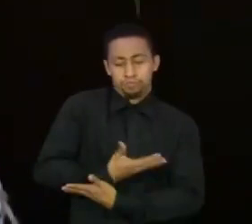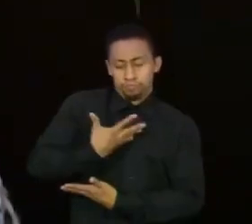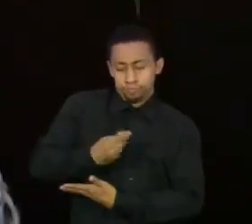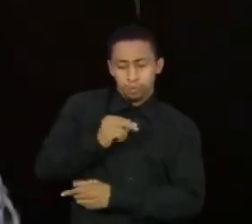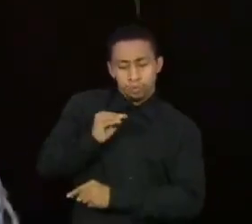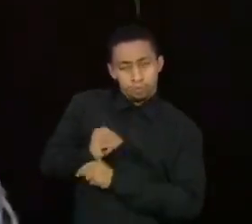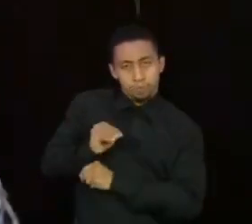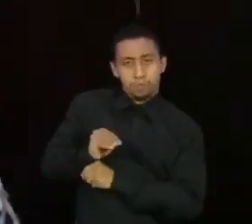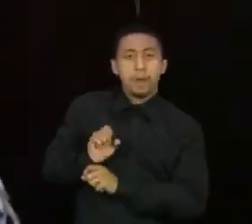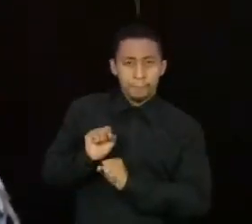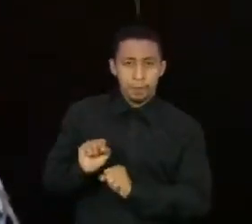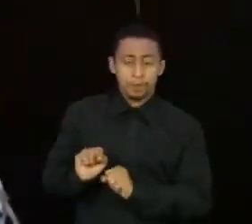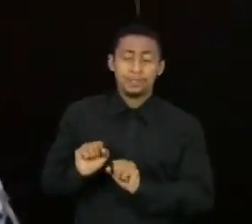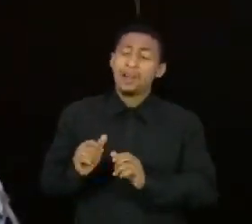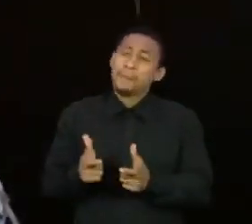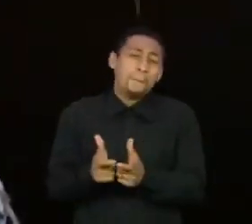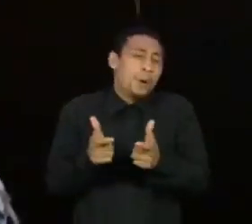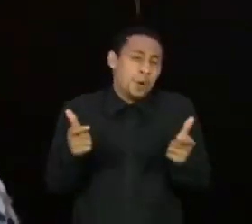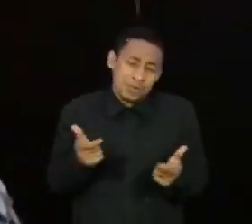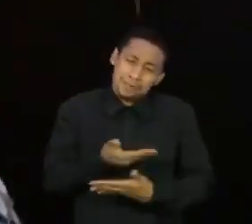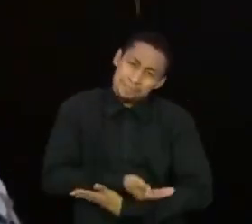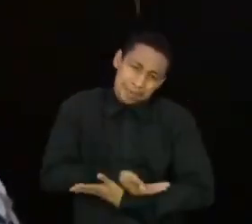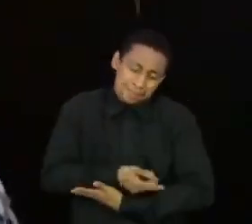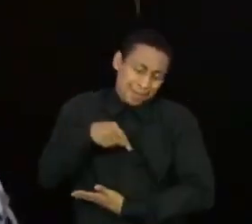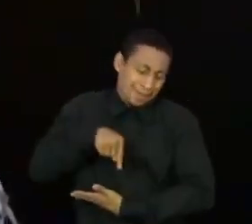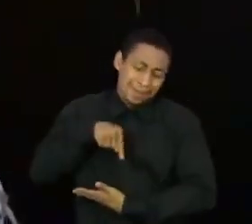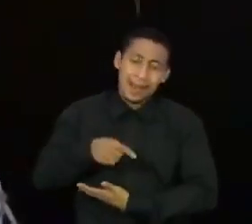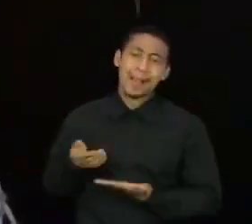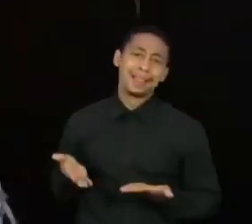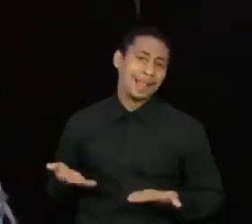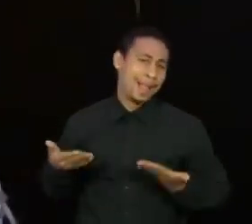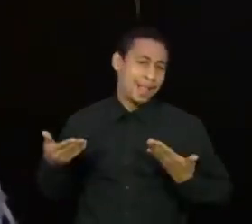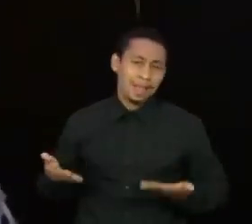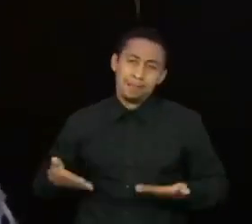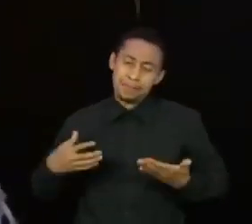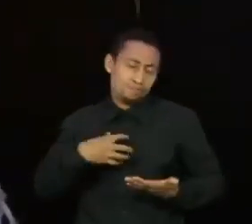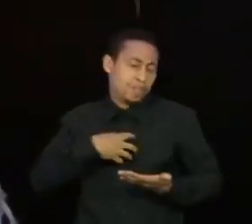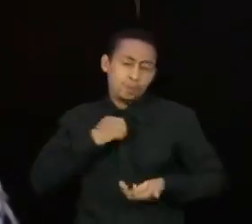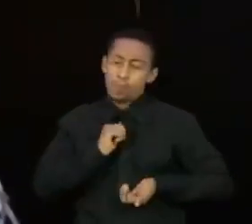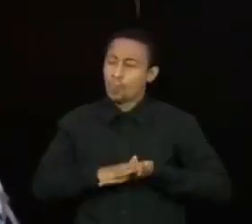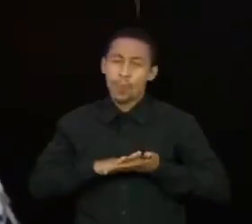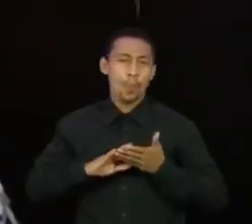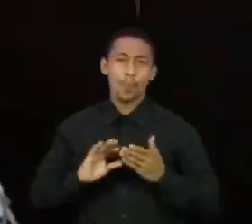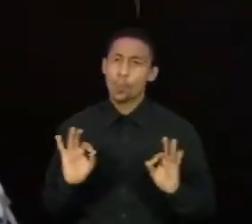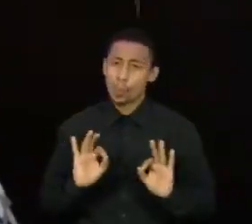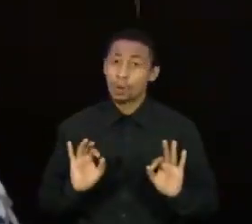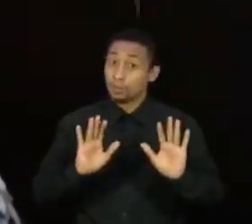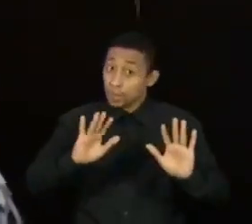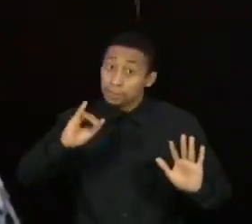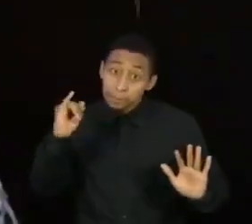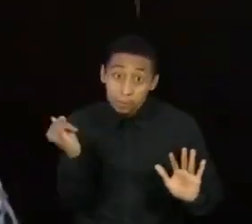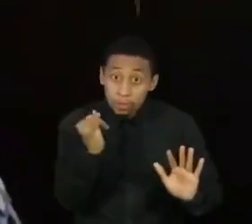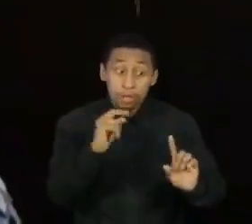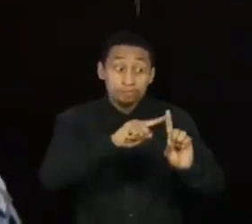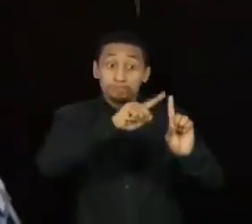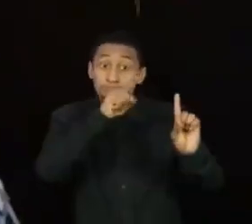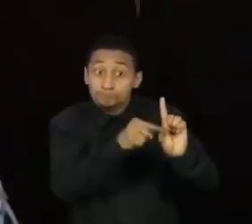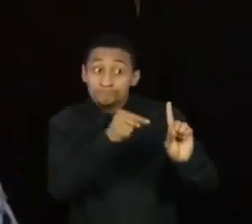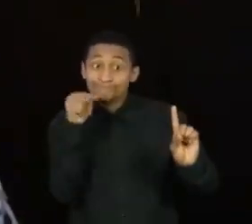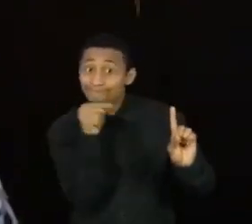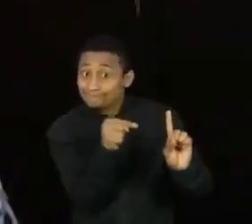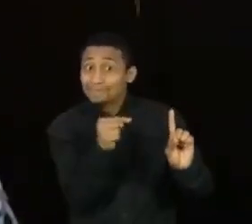casos são leves. No entanto, é muito importante que todas as gestantes saibam que